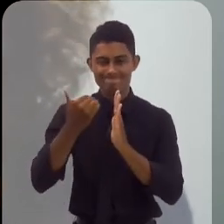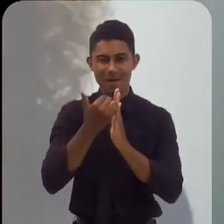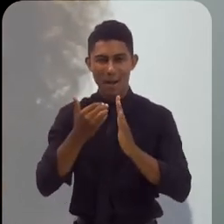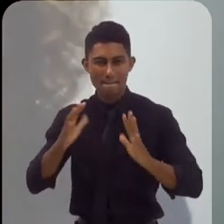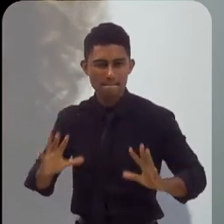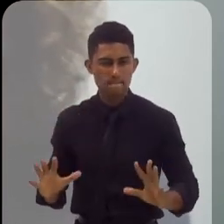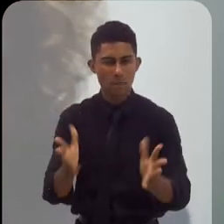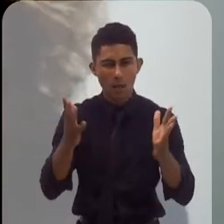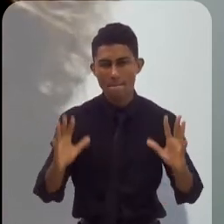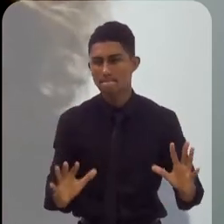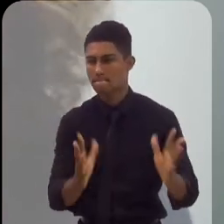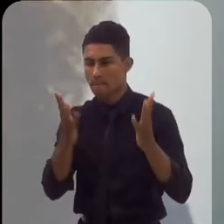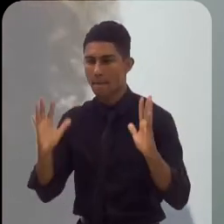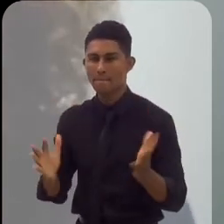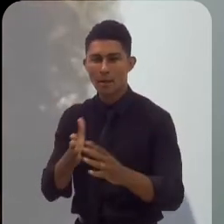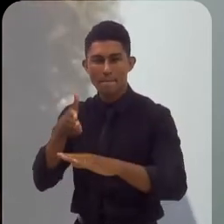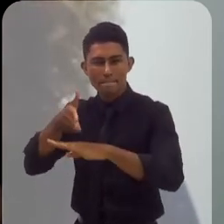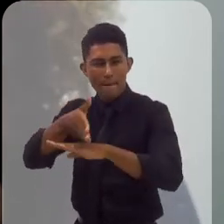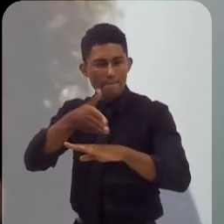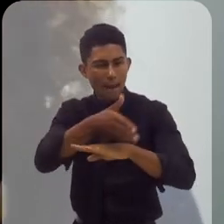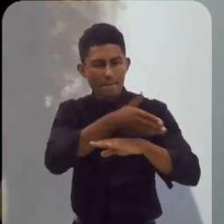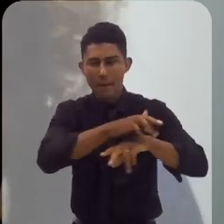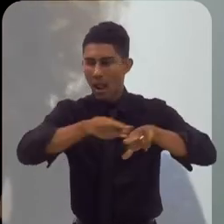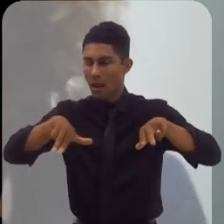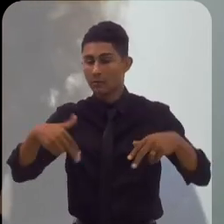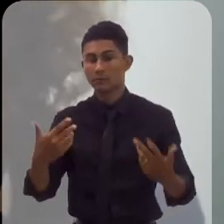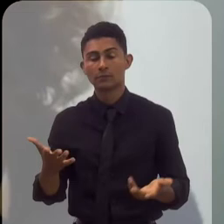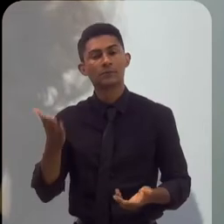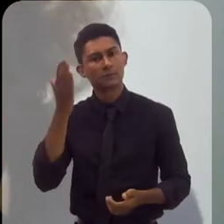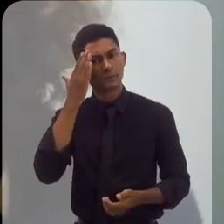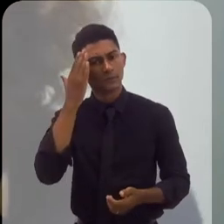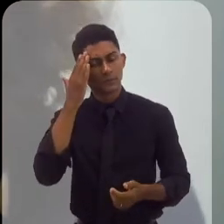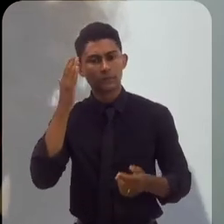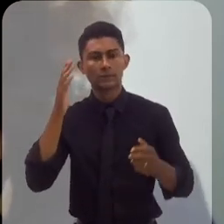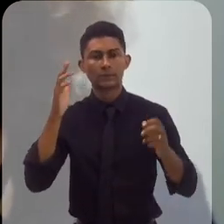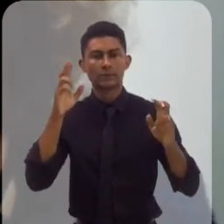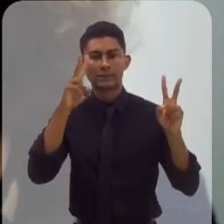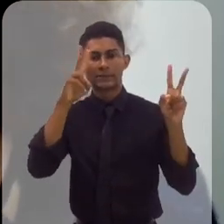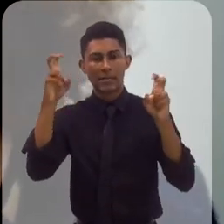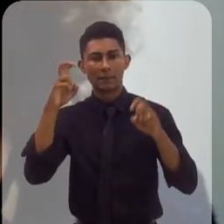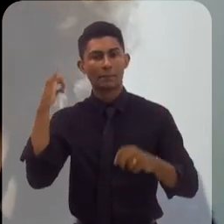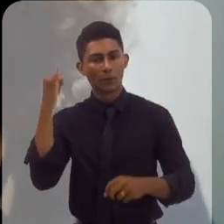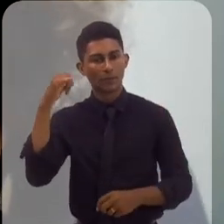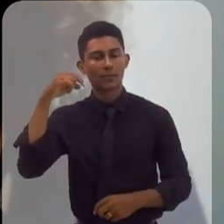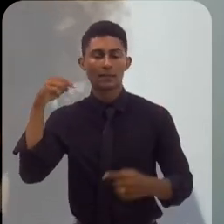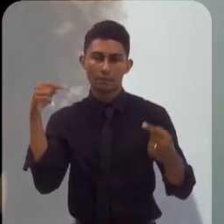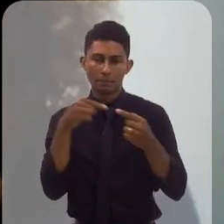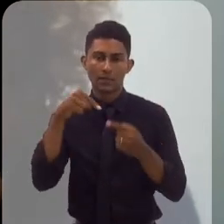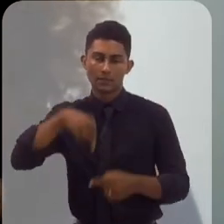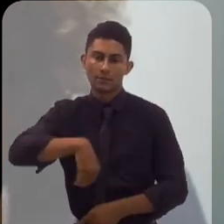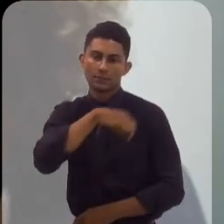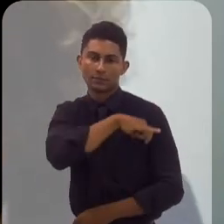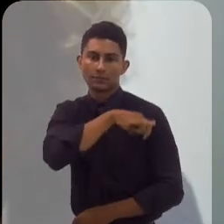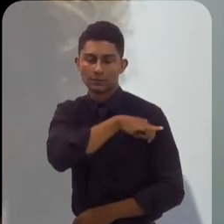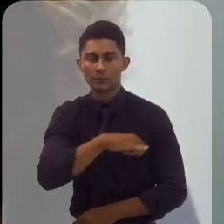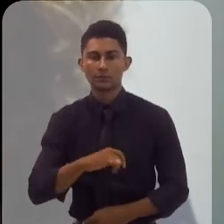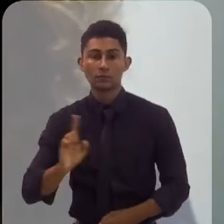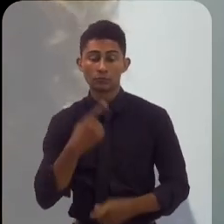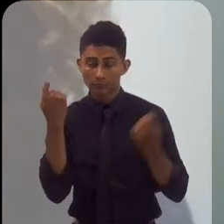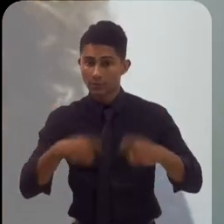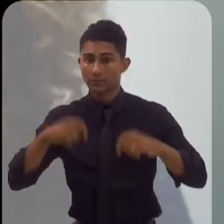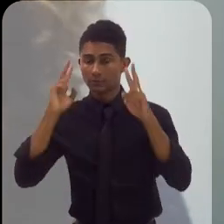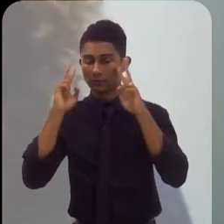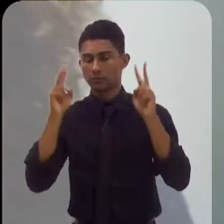mais ativa, principalmente, acho que, tendo consciência de que esse é um tema que diz respeito ao Rio de Janeiro, e que a gente